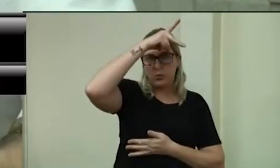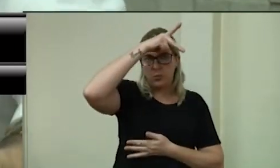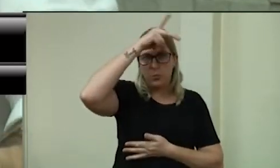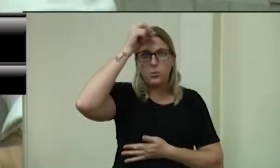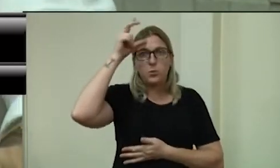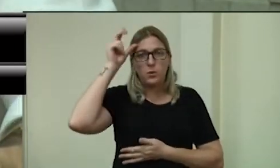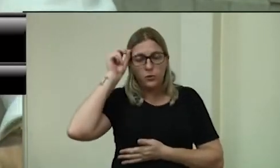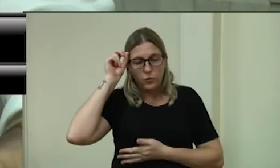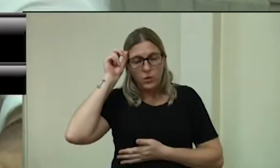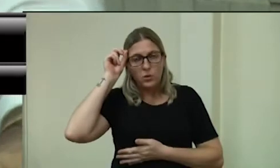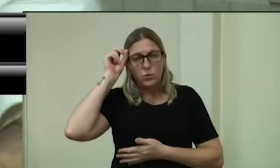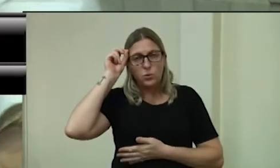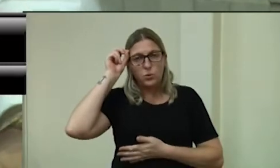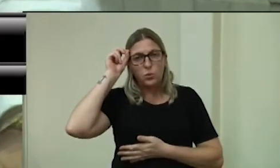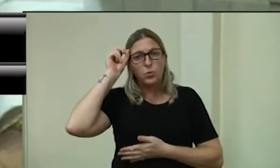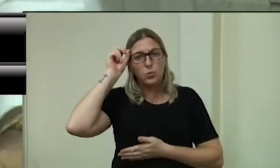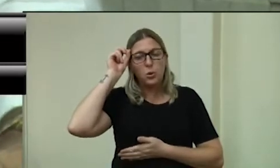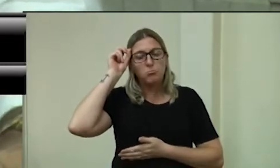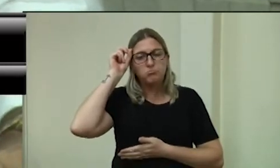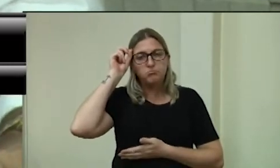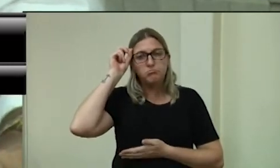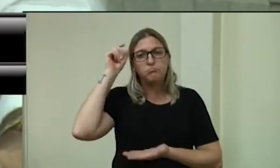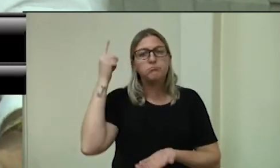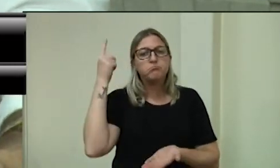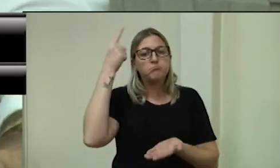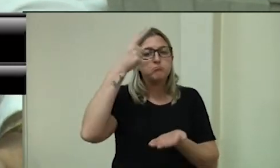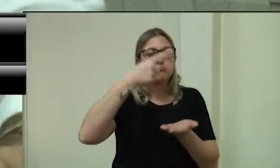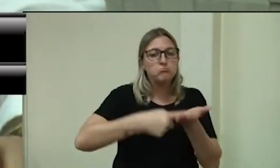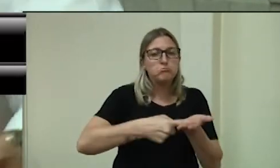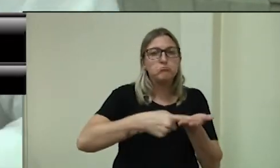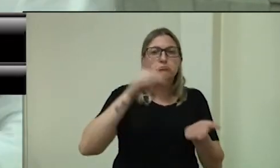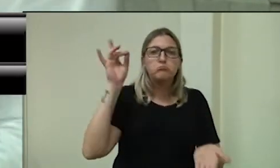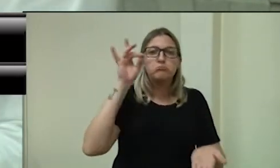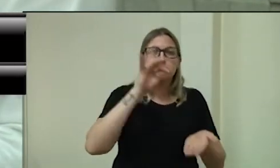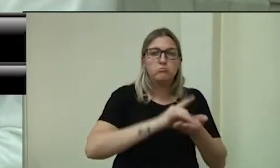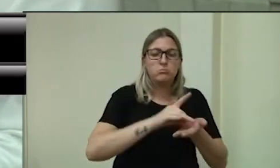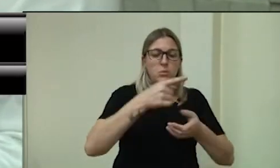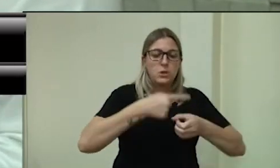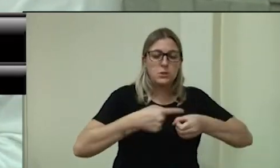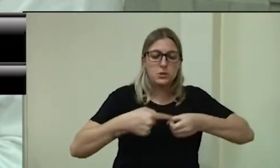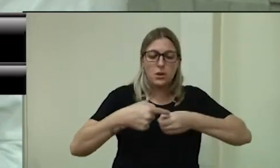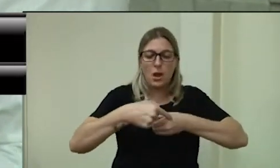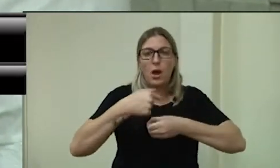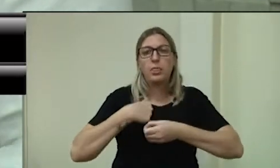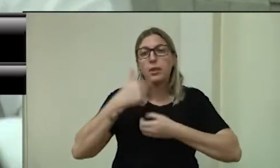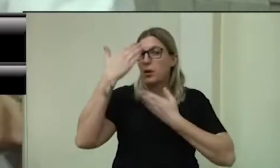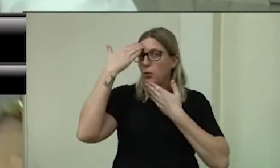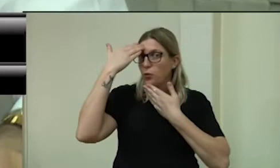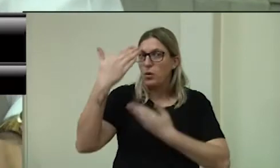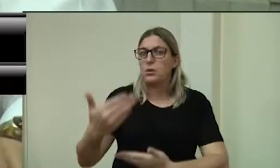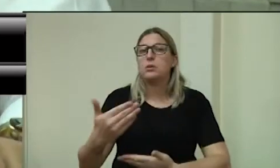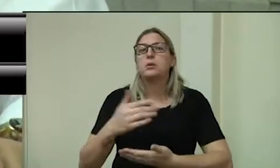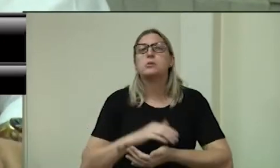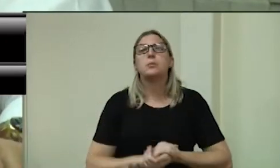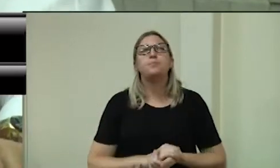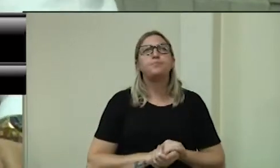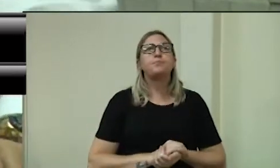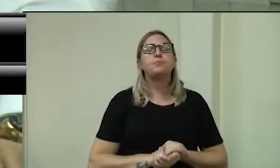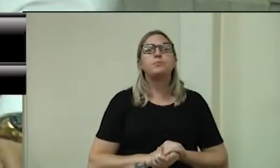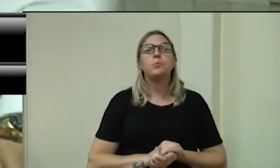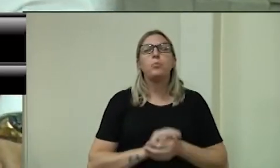o executivo, implantar na cidade, a fica mais agradecido ainda. E, com relação, senhora presidente,